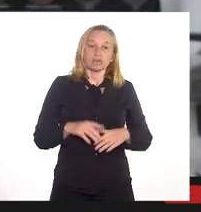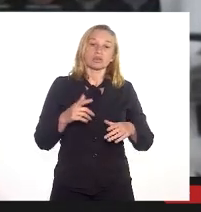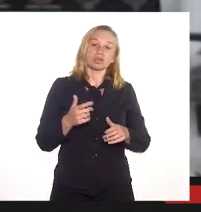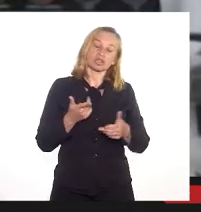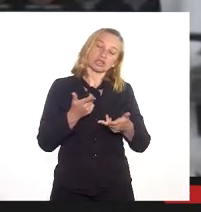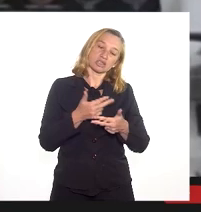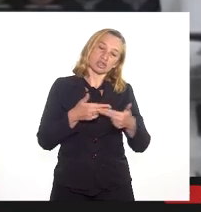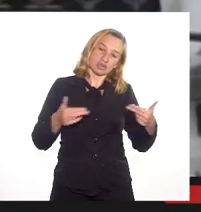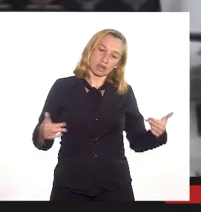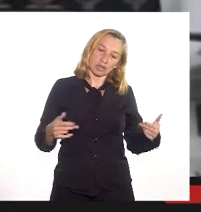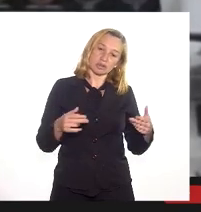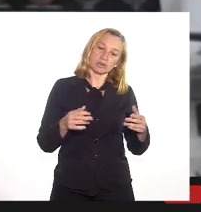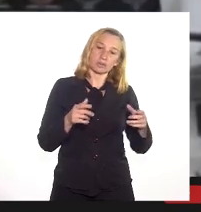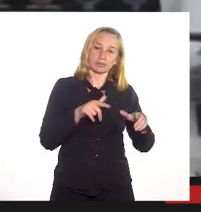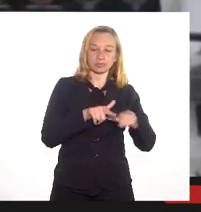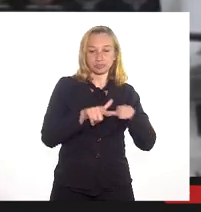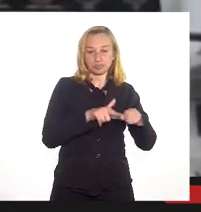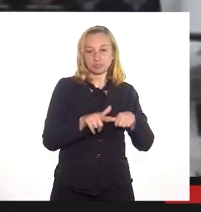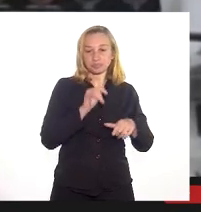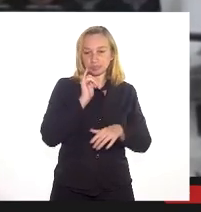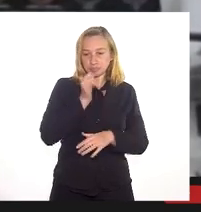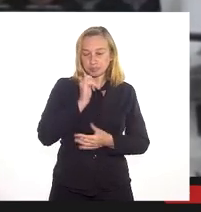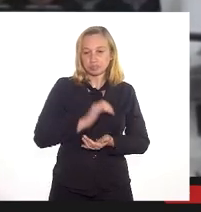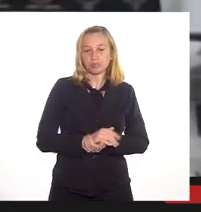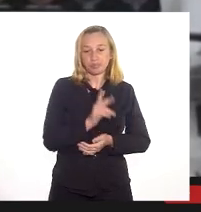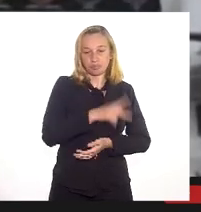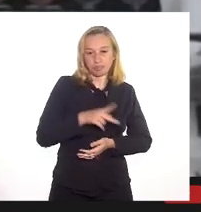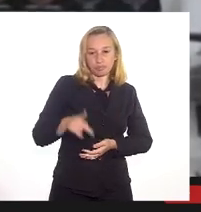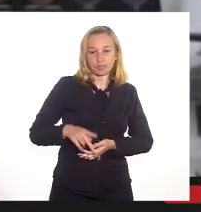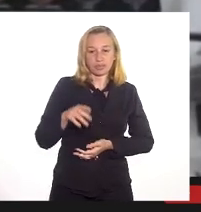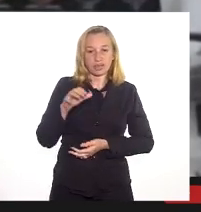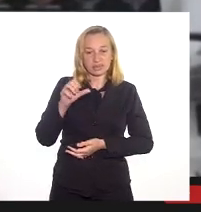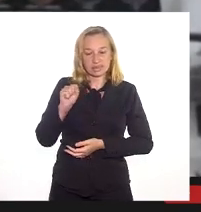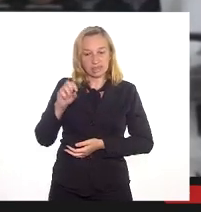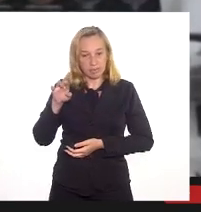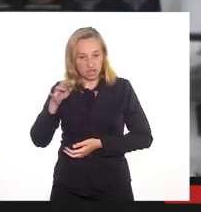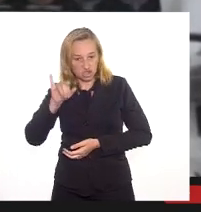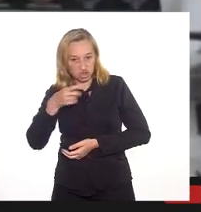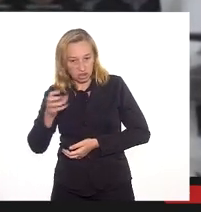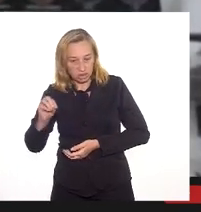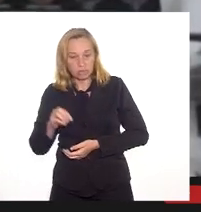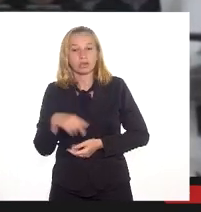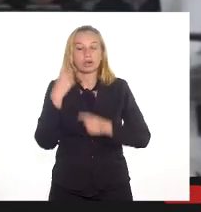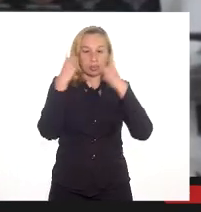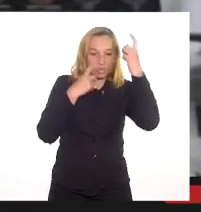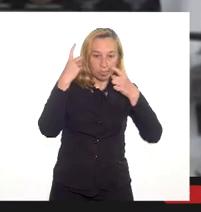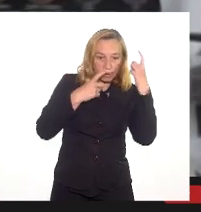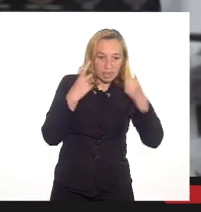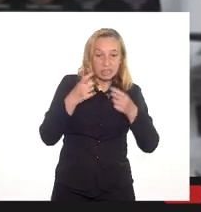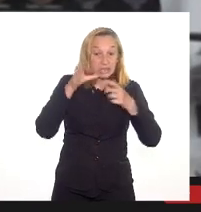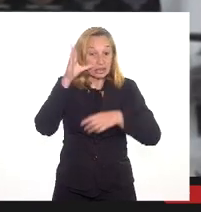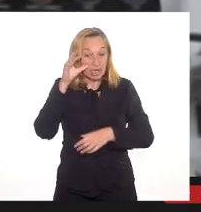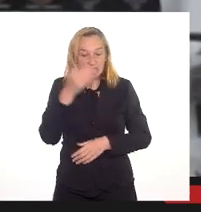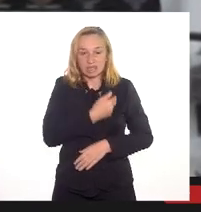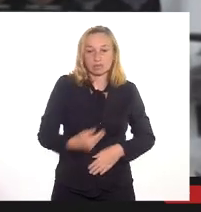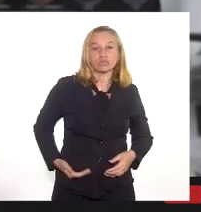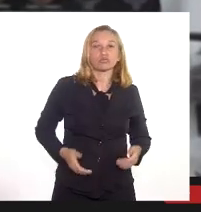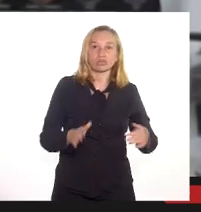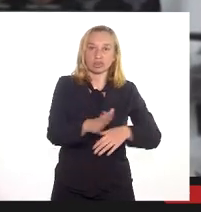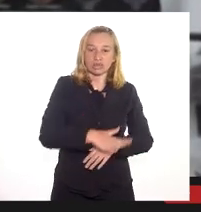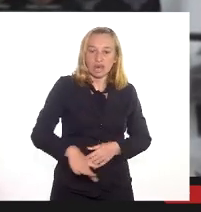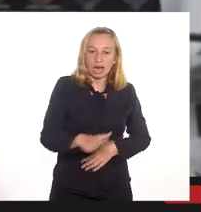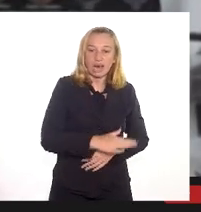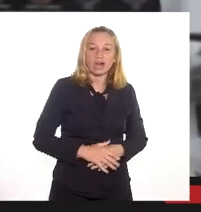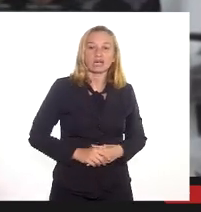serviços correlatos, tá? O professor Sebastião, né, estava muito preocupado em relação ao interesse público dessa área,